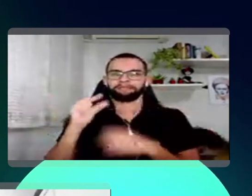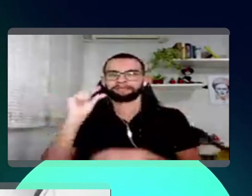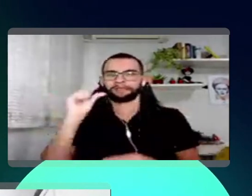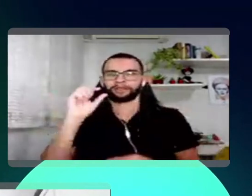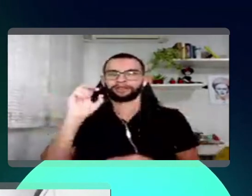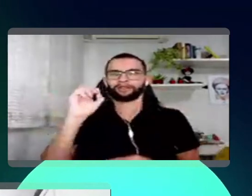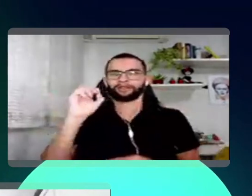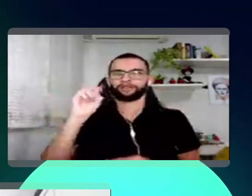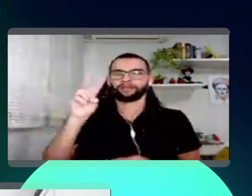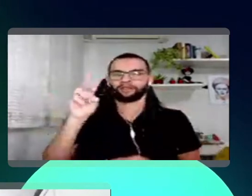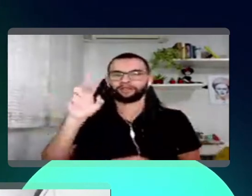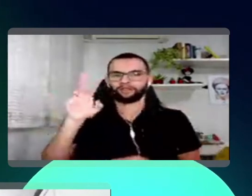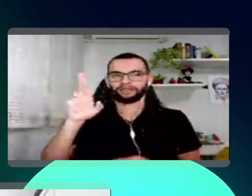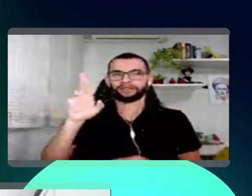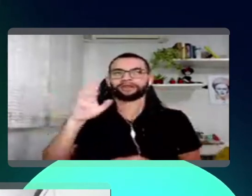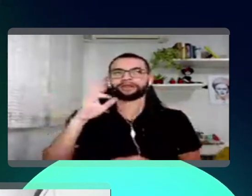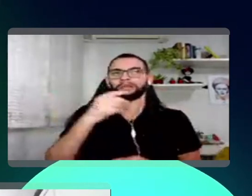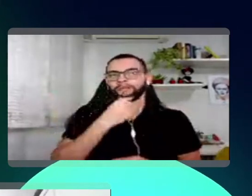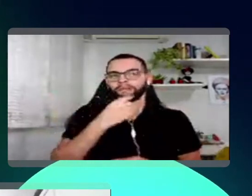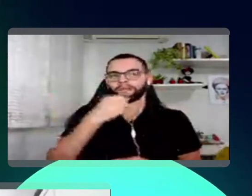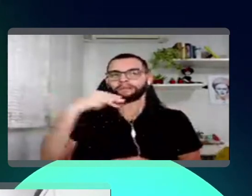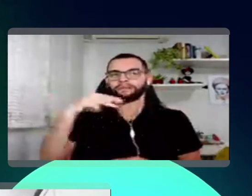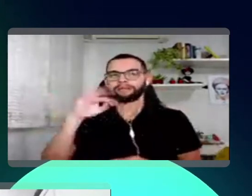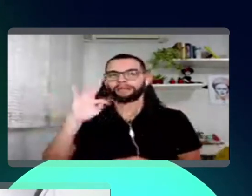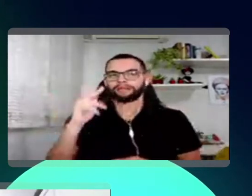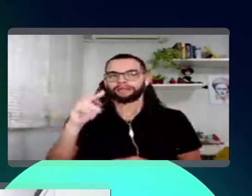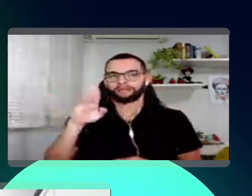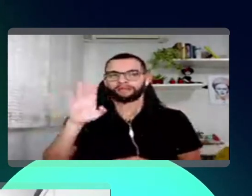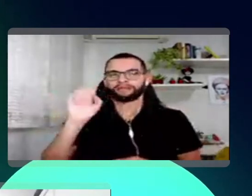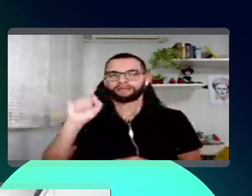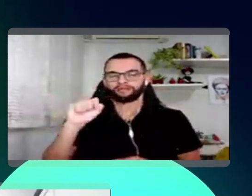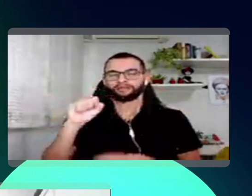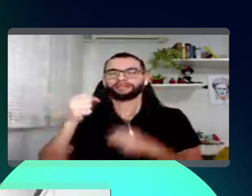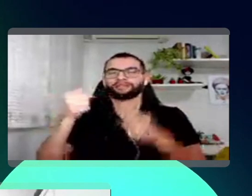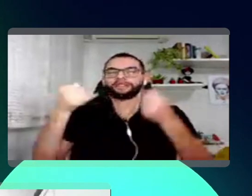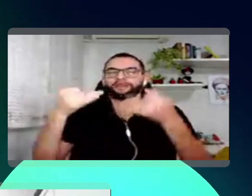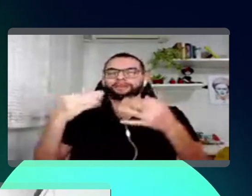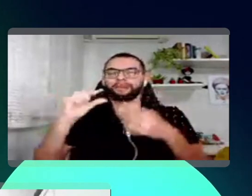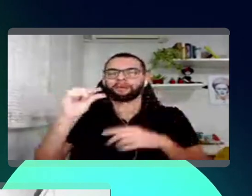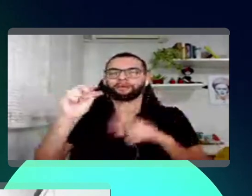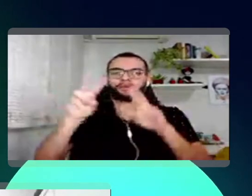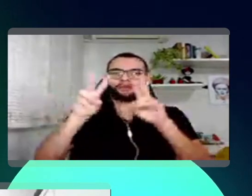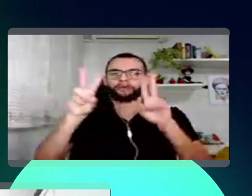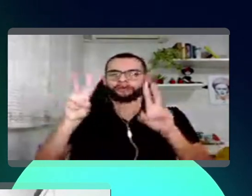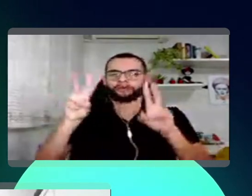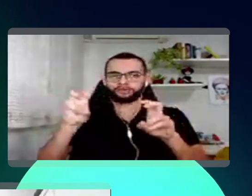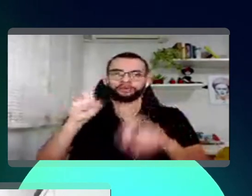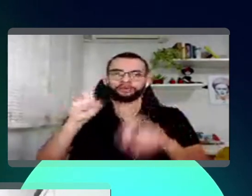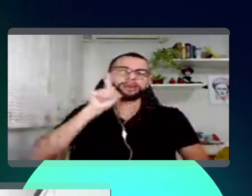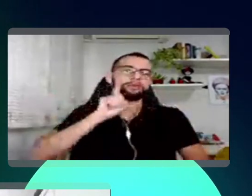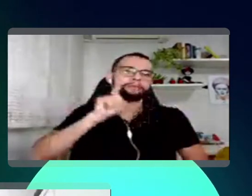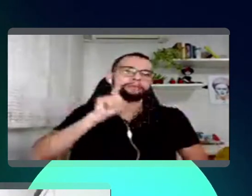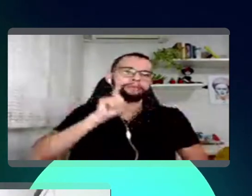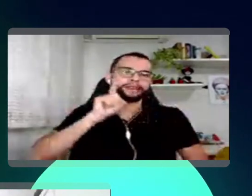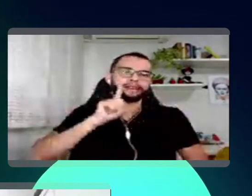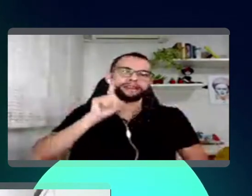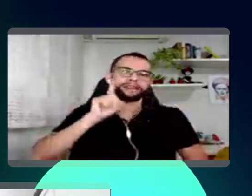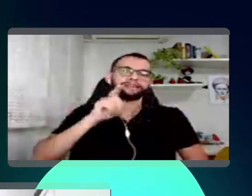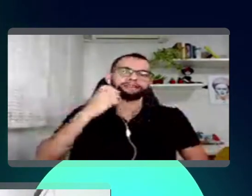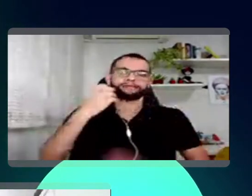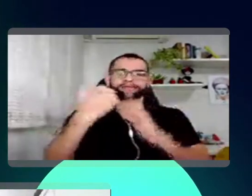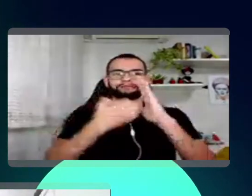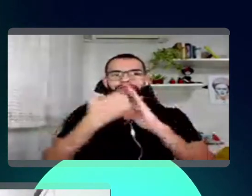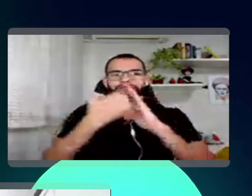Matsuoka, que vai falar um pouquinho sobre a Americanas S.A. Então, eu vou dar a palavra